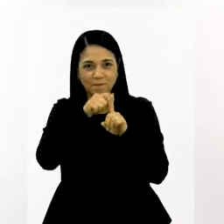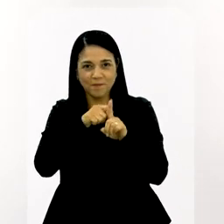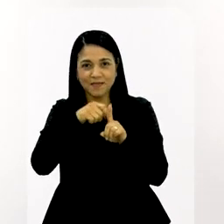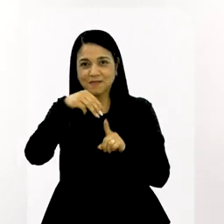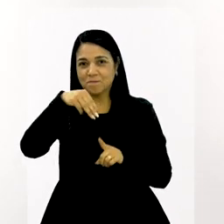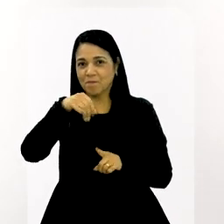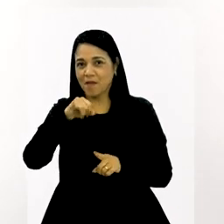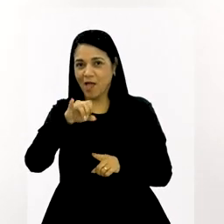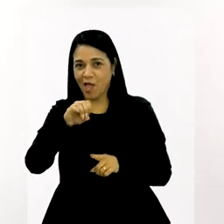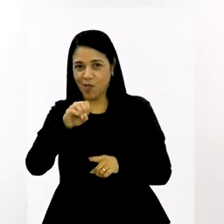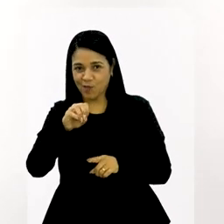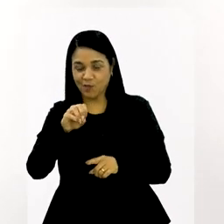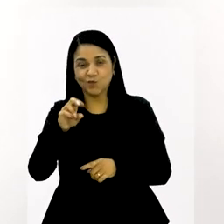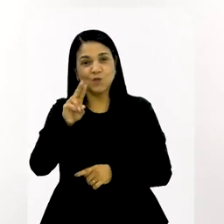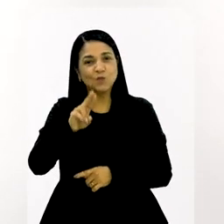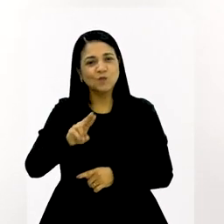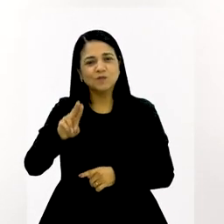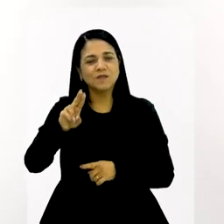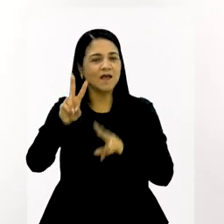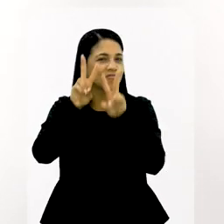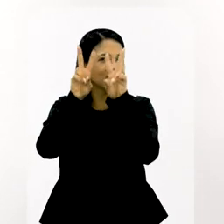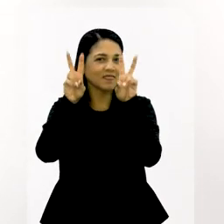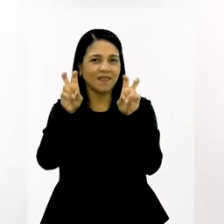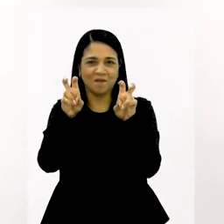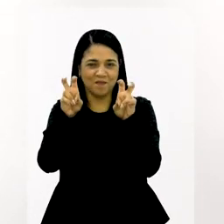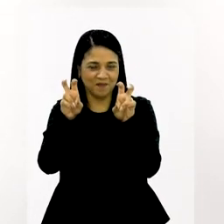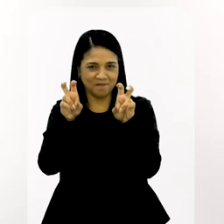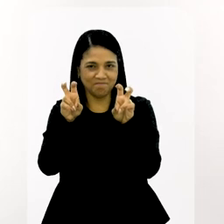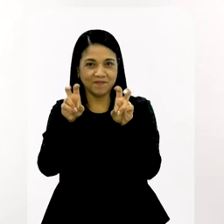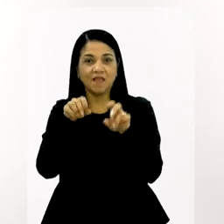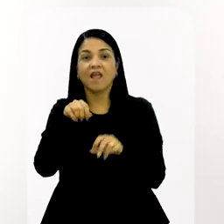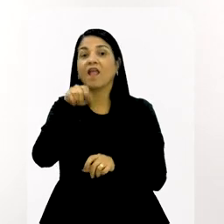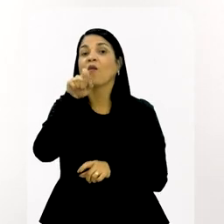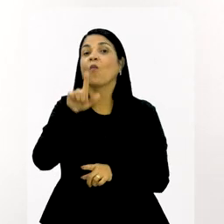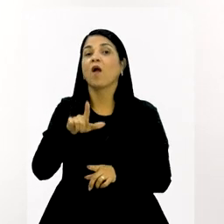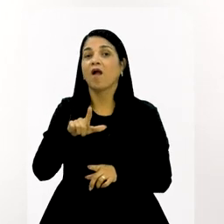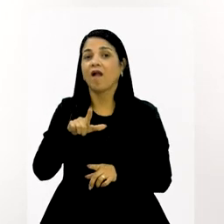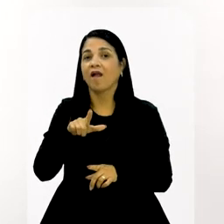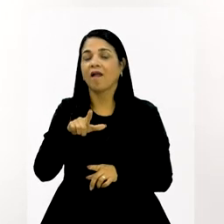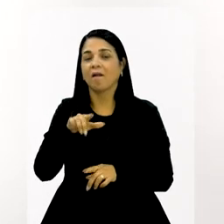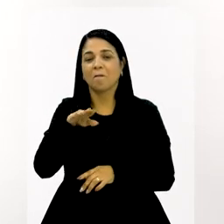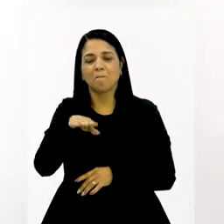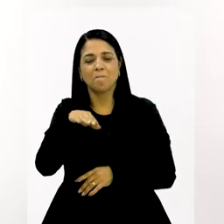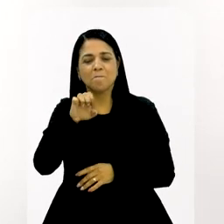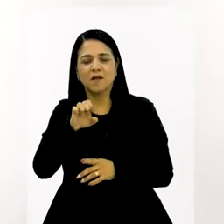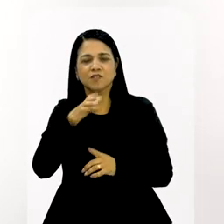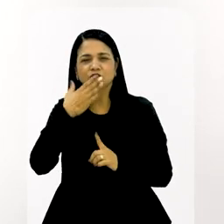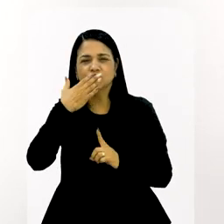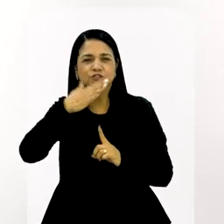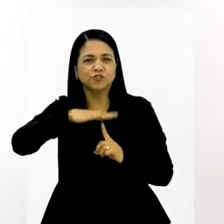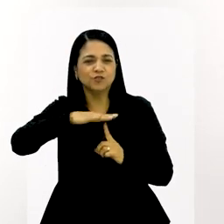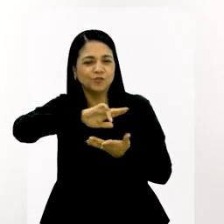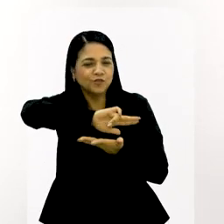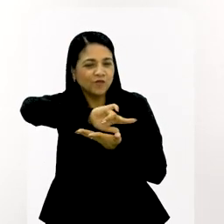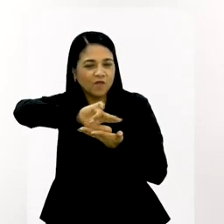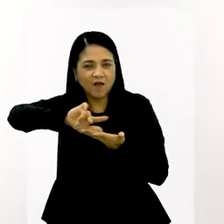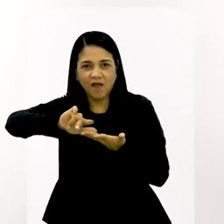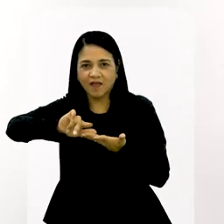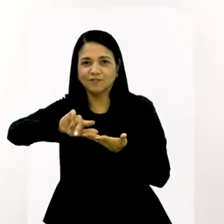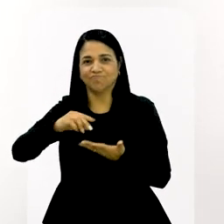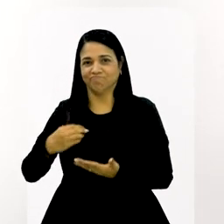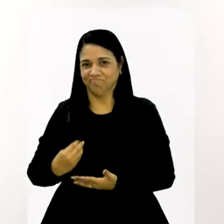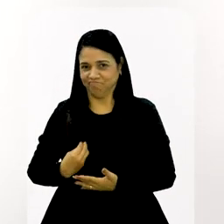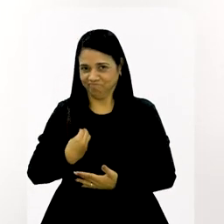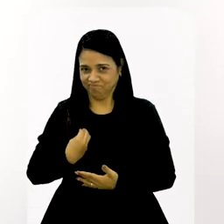esse mês para falar sobre isso, para falar sobre as várias formas de mãe que